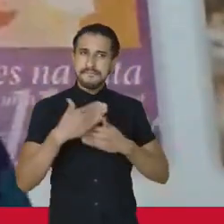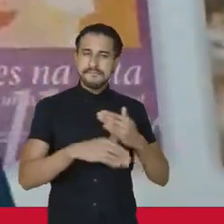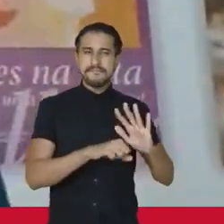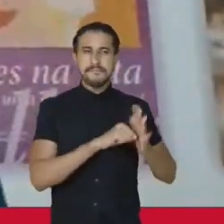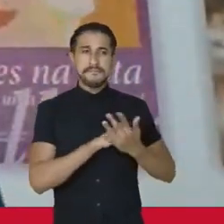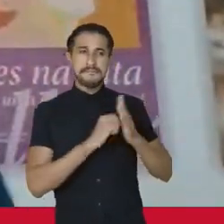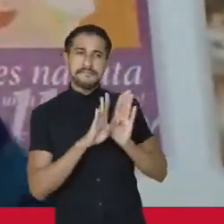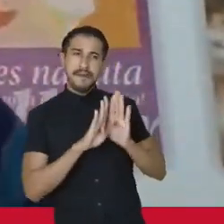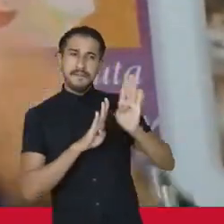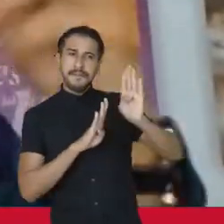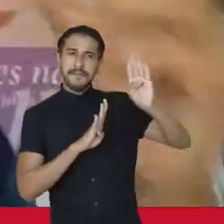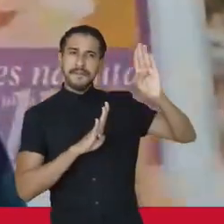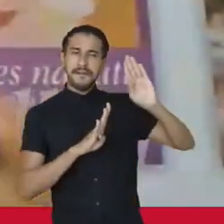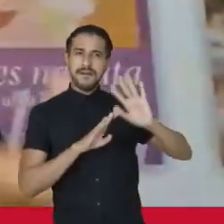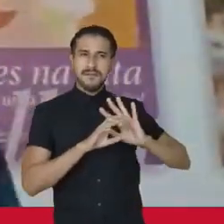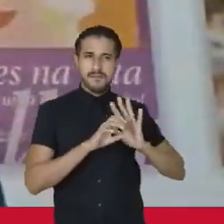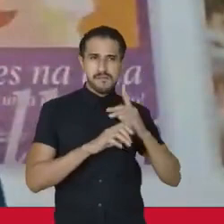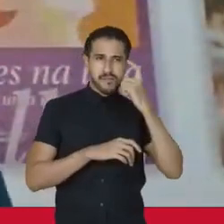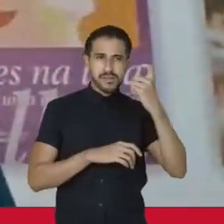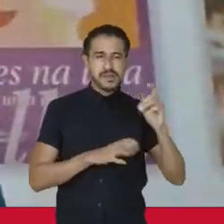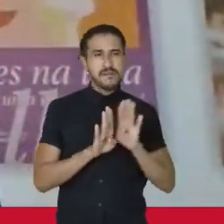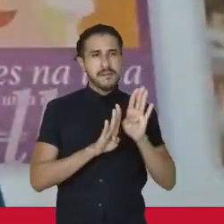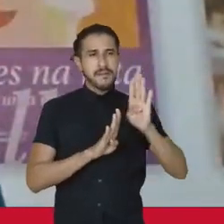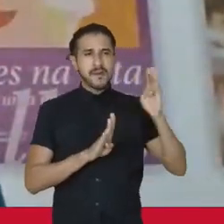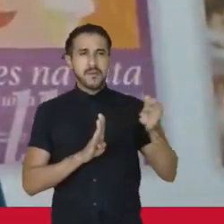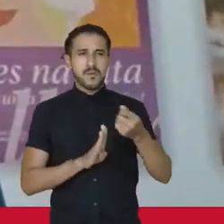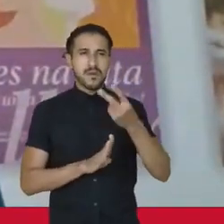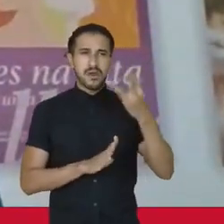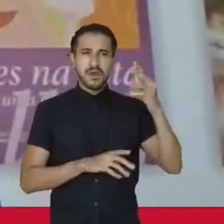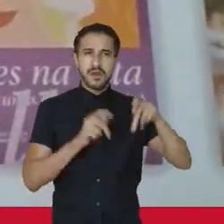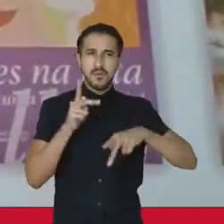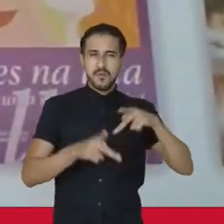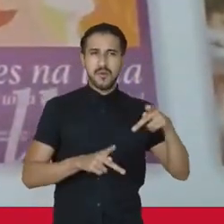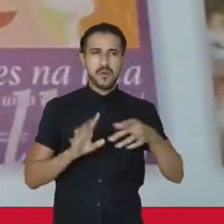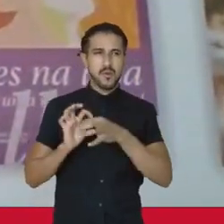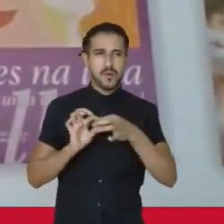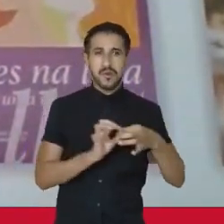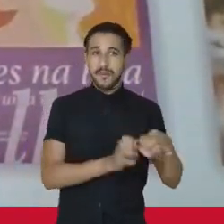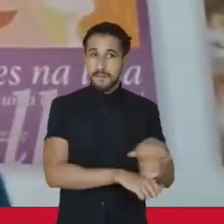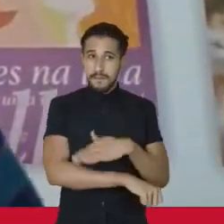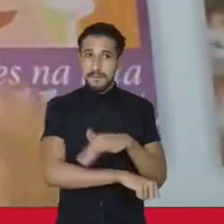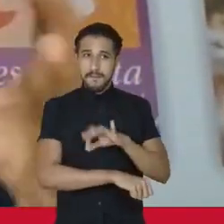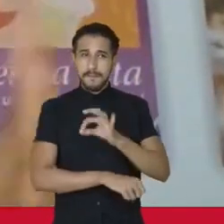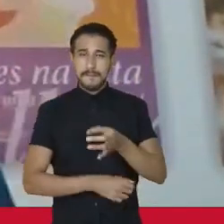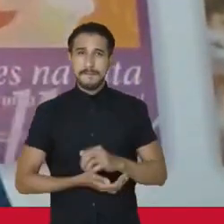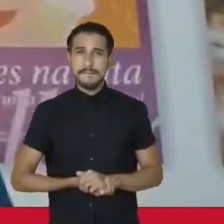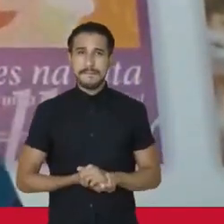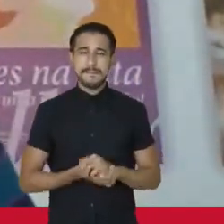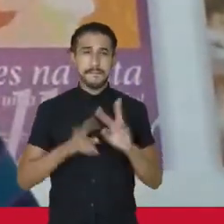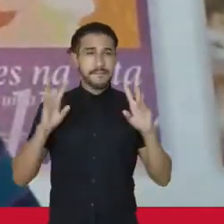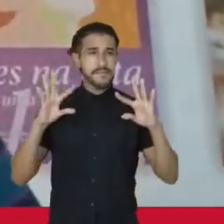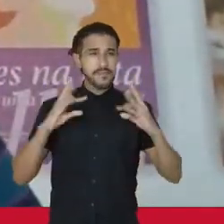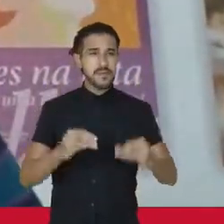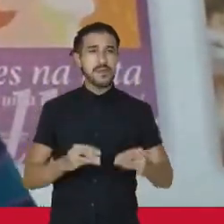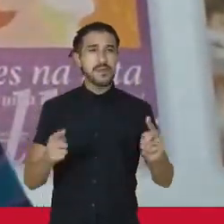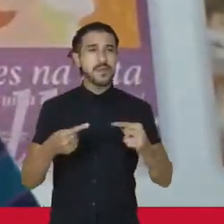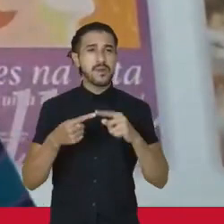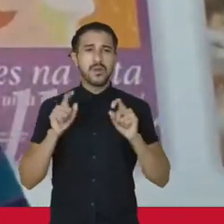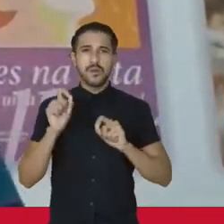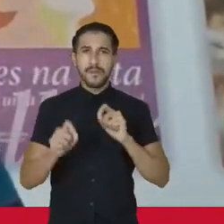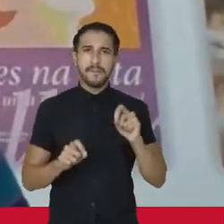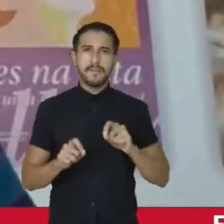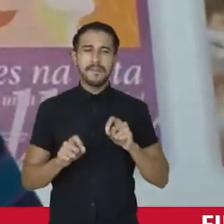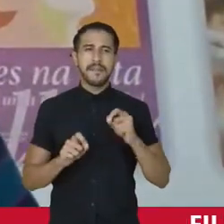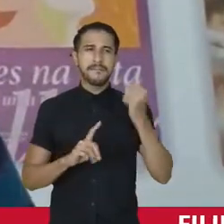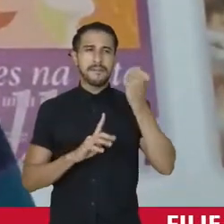crescendo a violência, crescendo o número de população em situação de rua, não é? E isso tudo vai na direção do que?